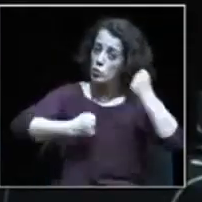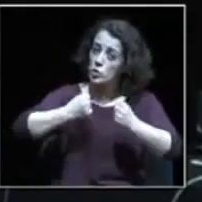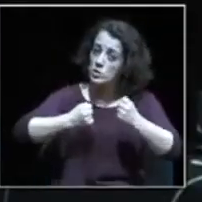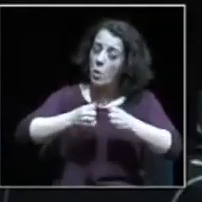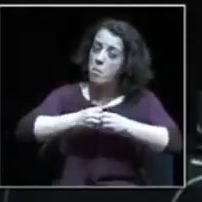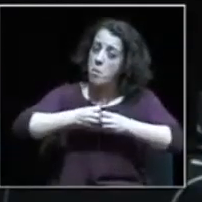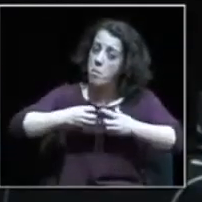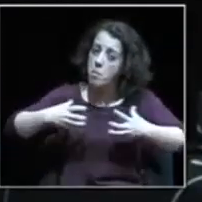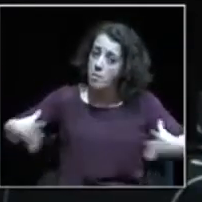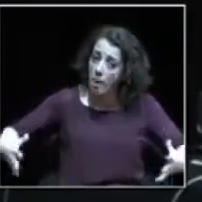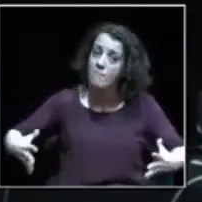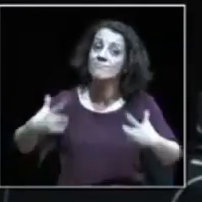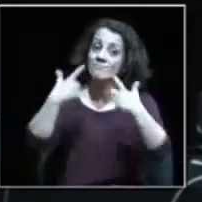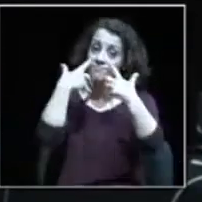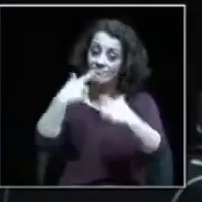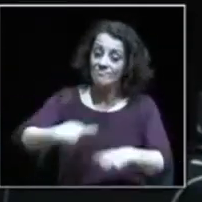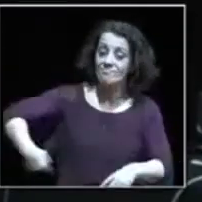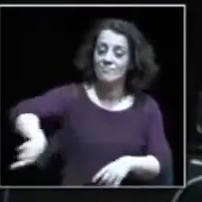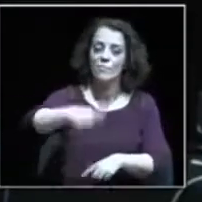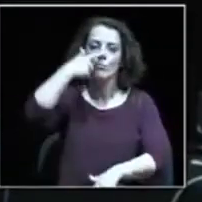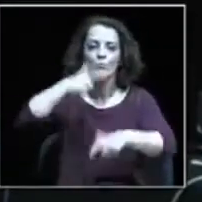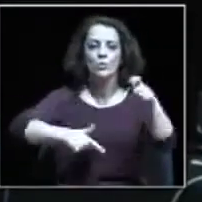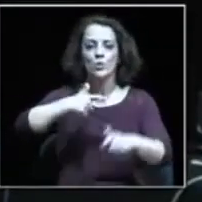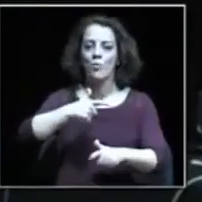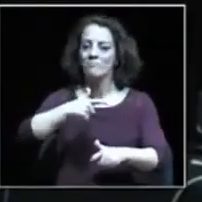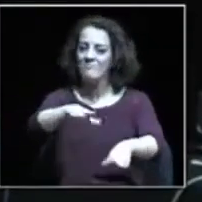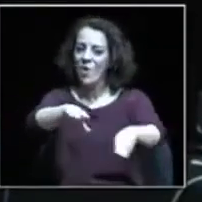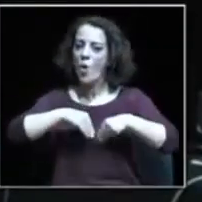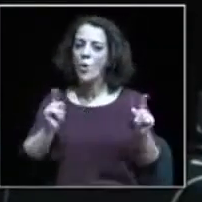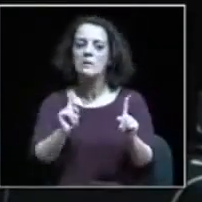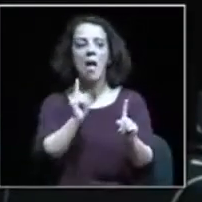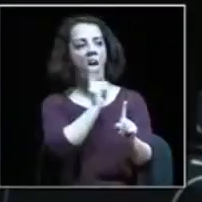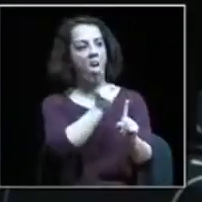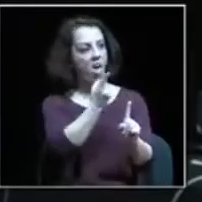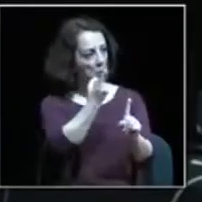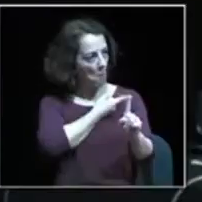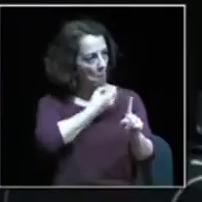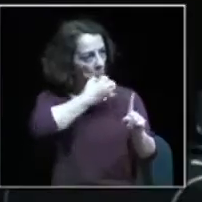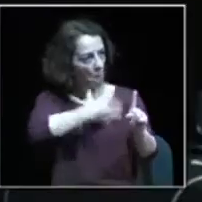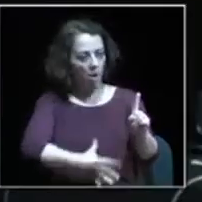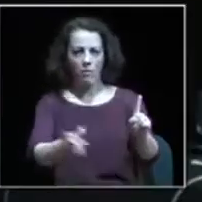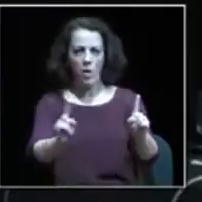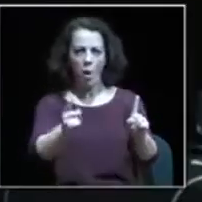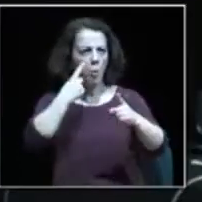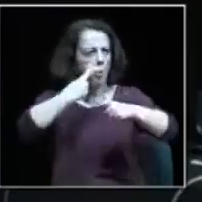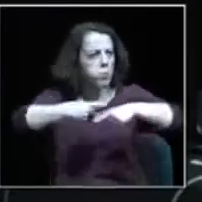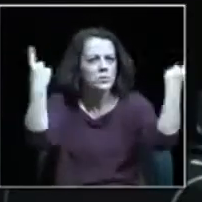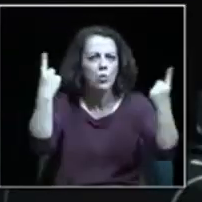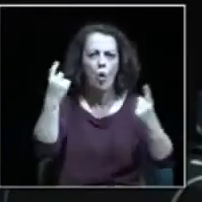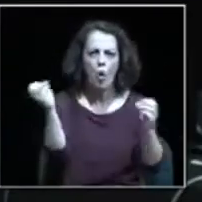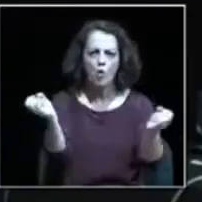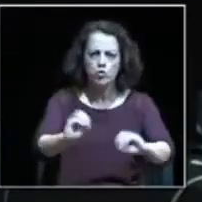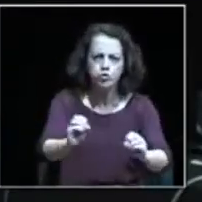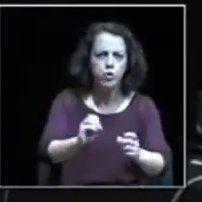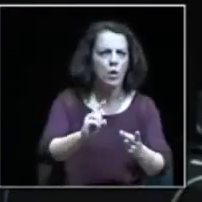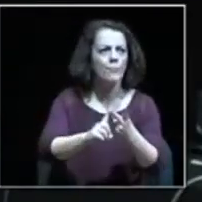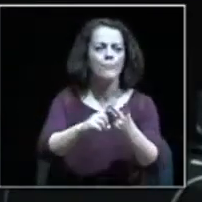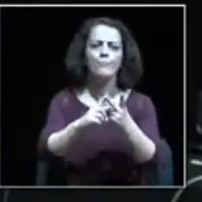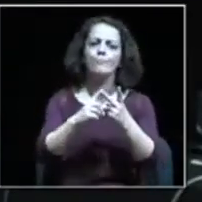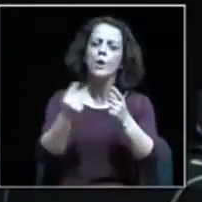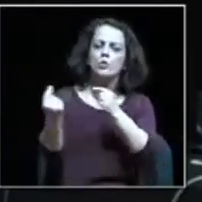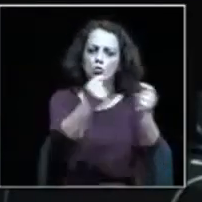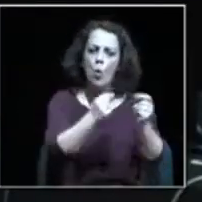é a prova de que as pessoas rejeitam a política do facto consumado. Não há apresentações públicas, não há discussão, há apenas um